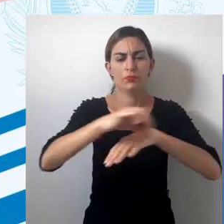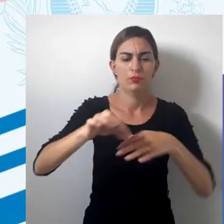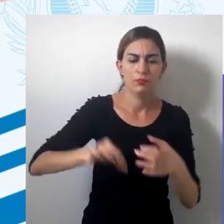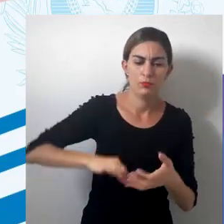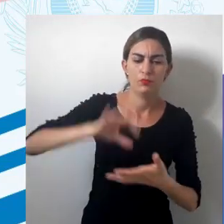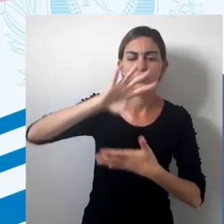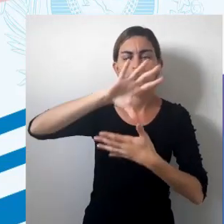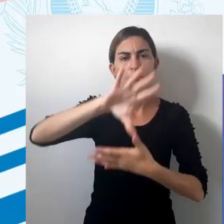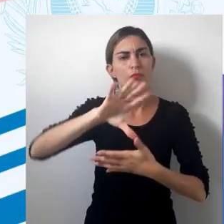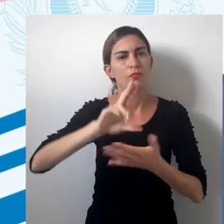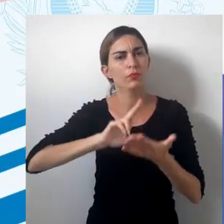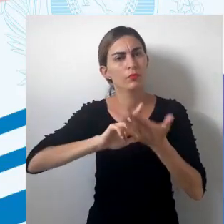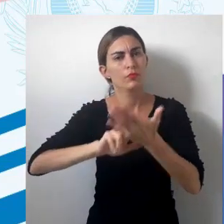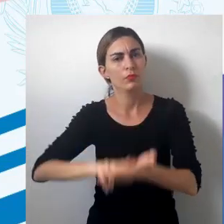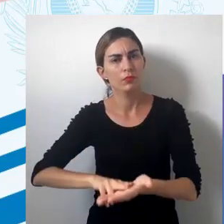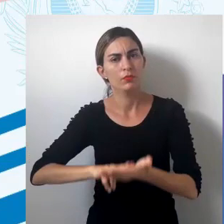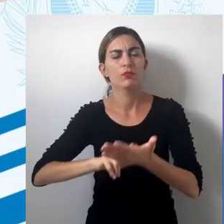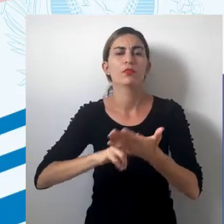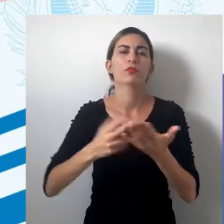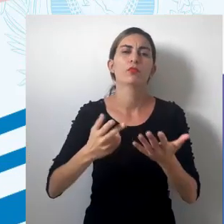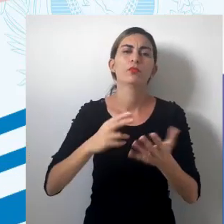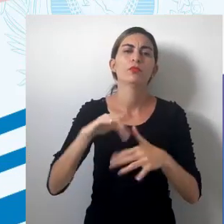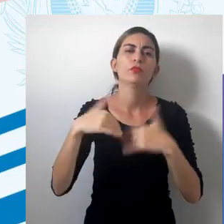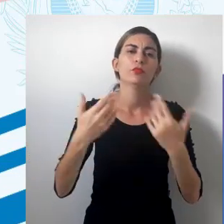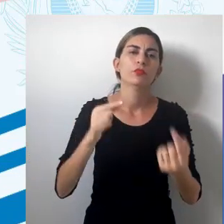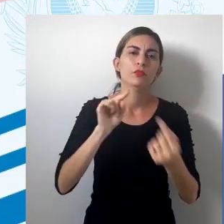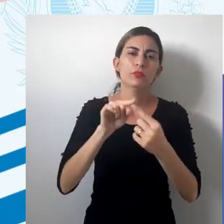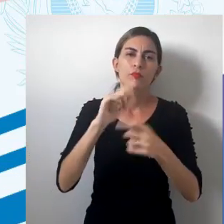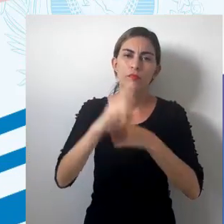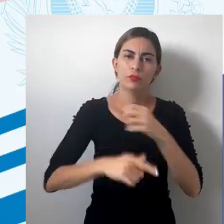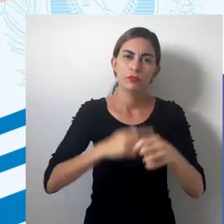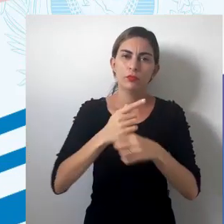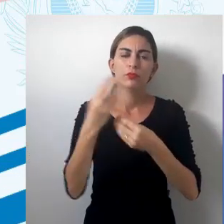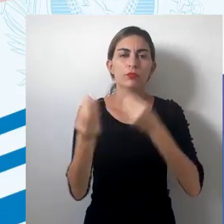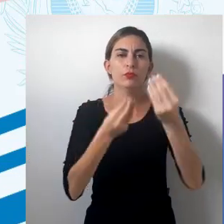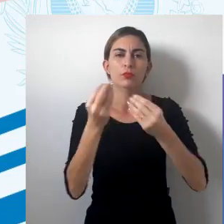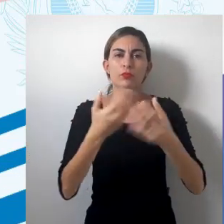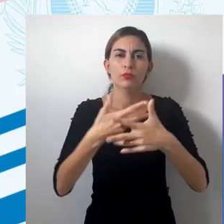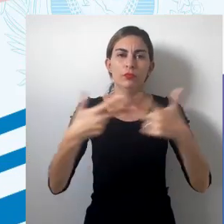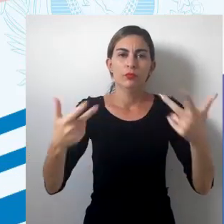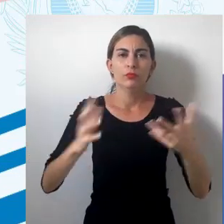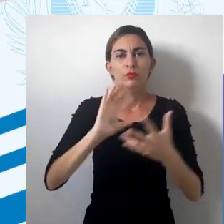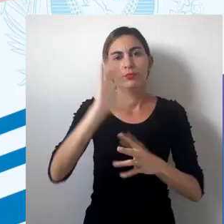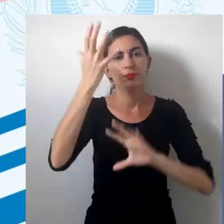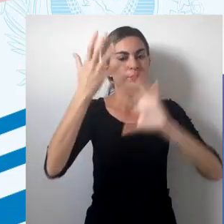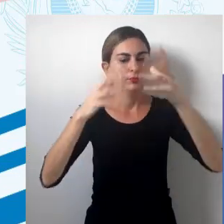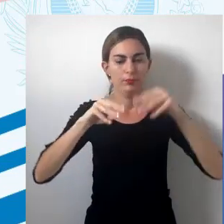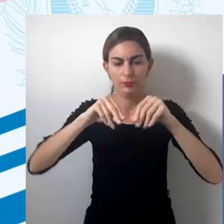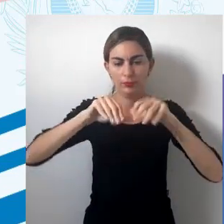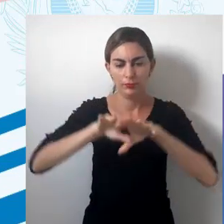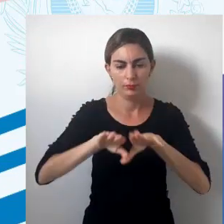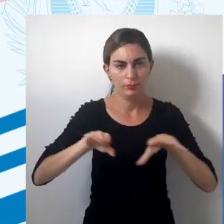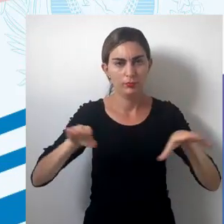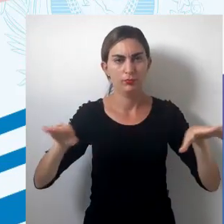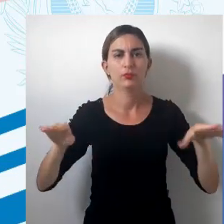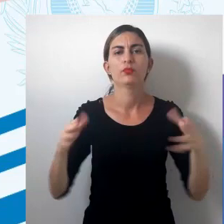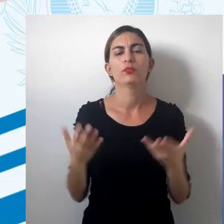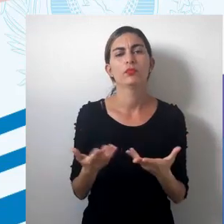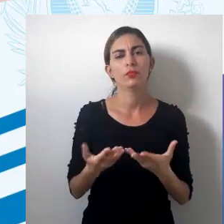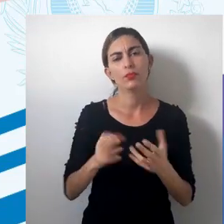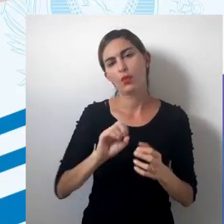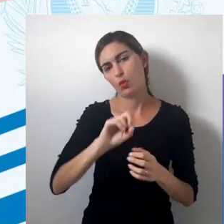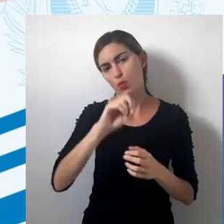em relação à dinâmica geográfica? Ou seja, de como é que as coisas estão acontecendo sobre a superfície da Terra, ou